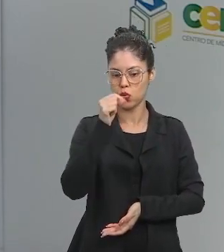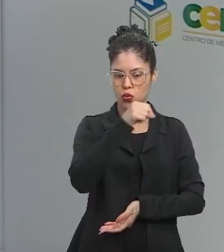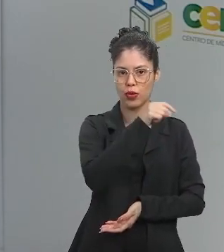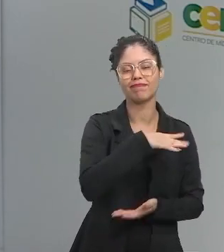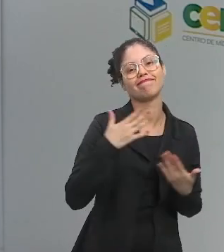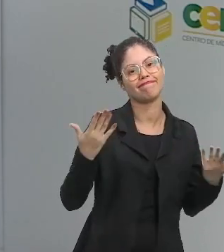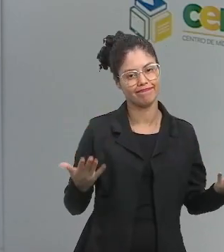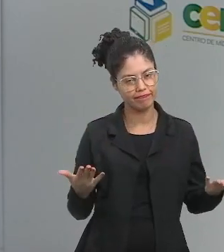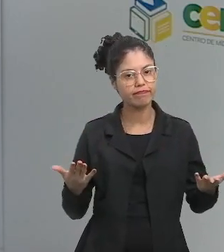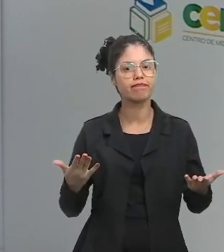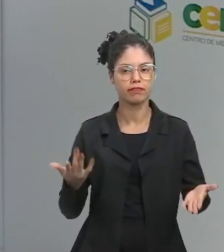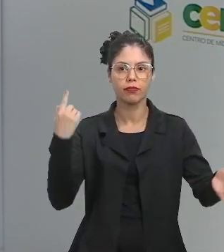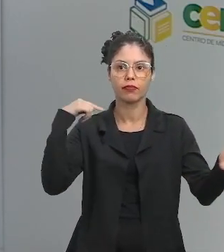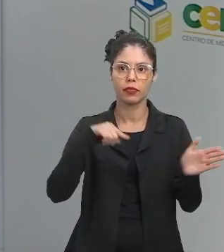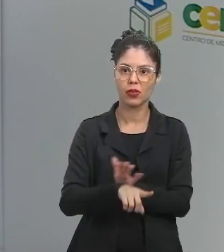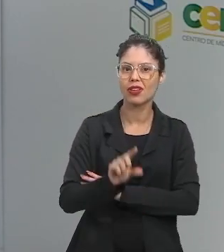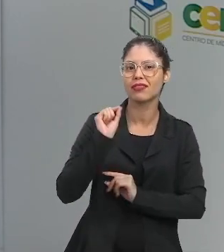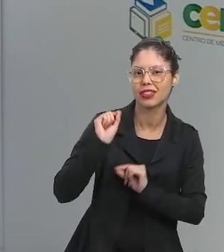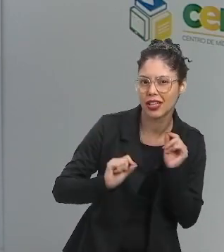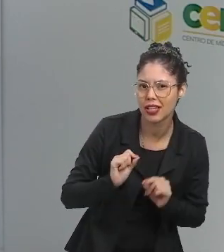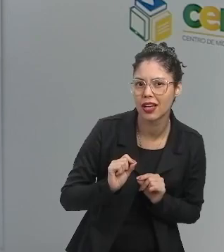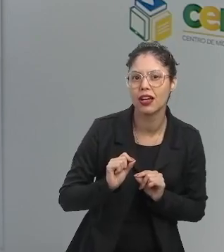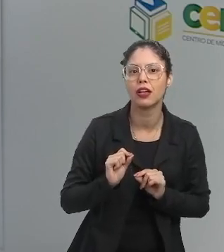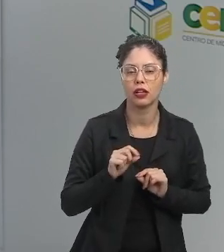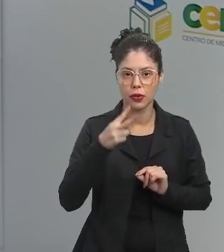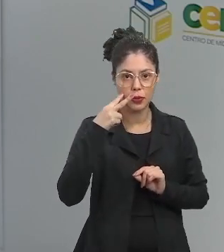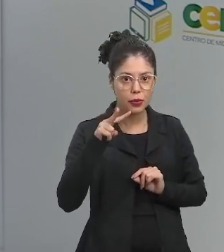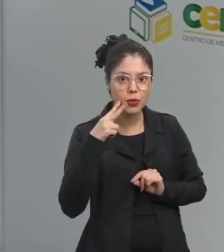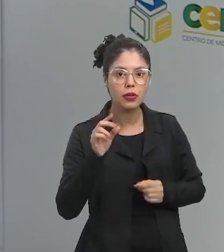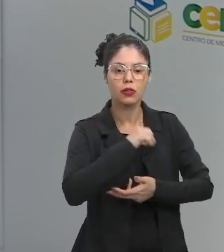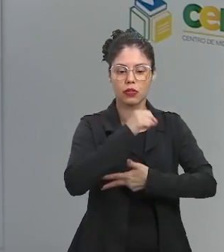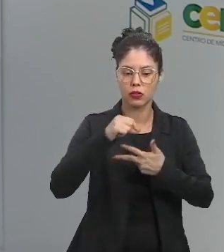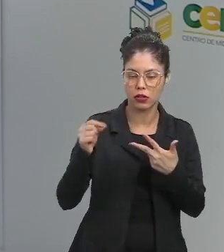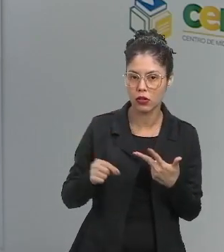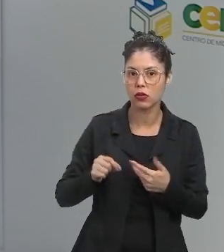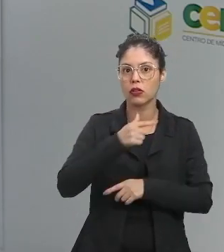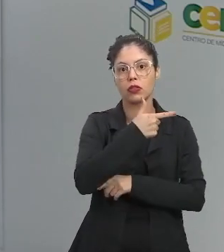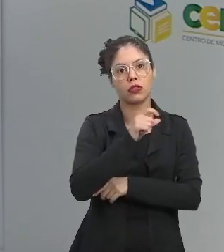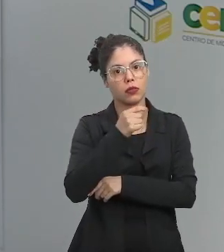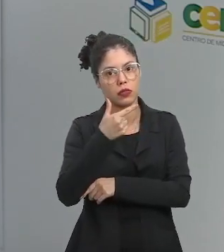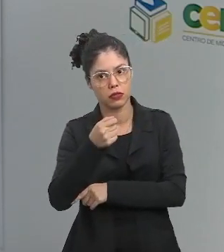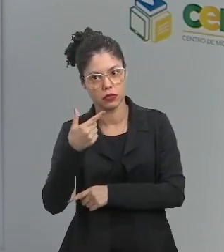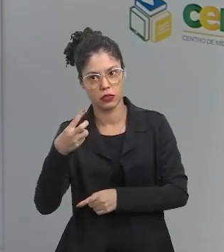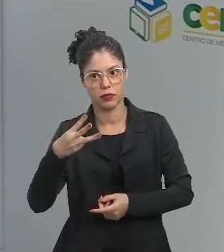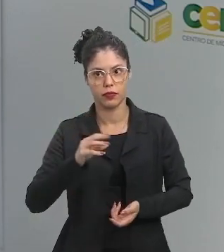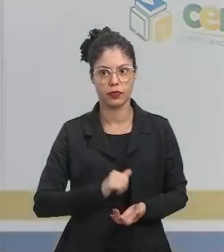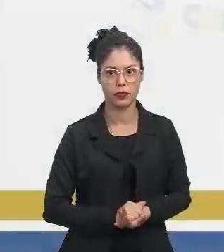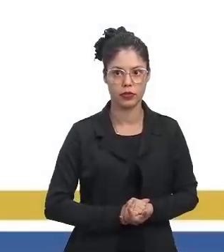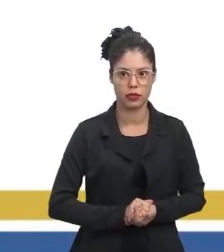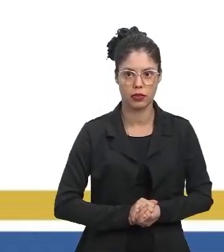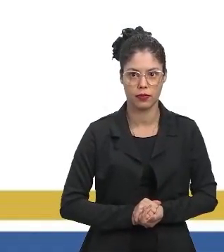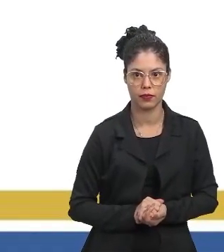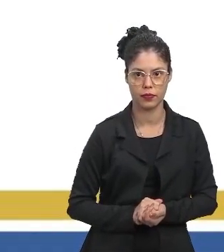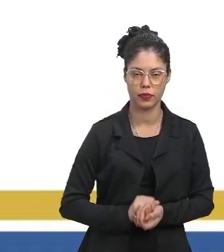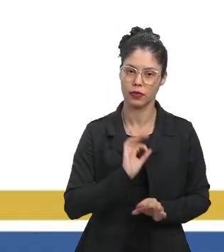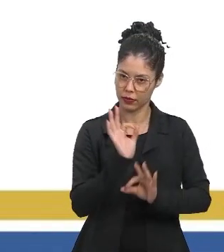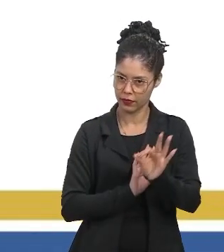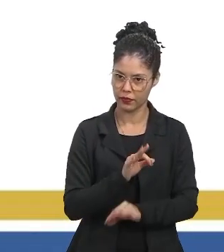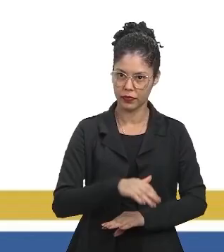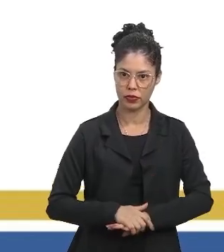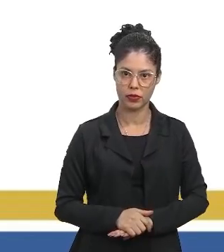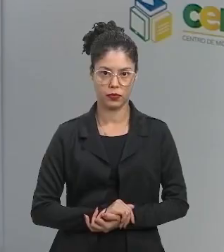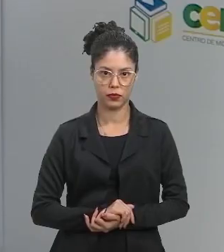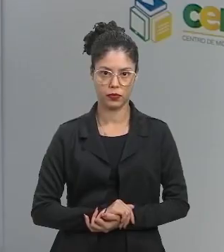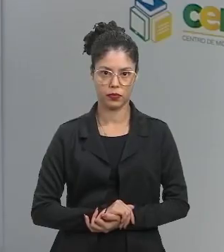questão que vocês viram no Enem 2023. Quer ver? Daqui a pouco nós vamos tratar dela.